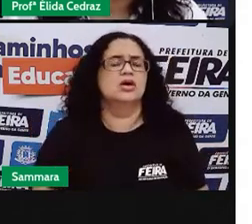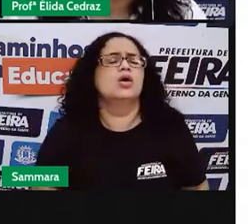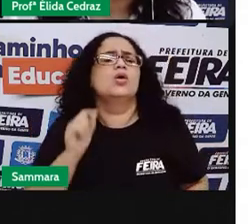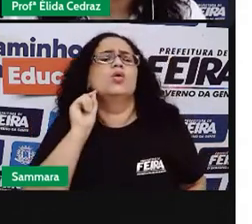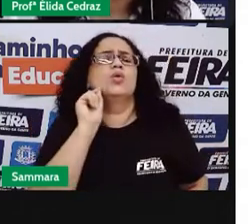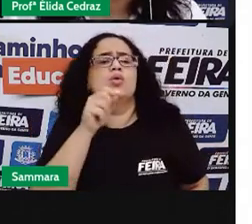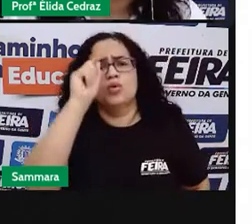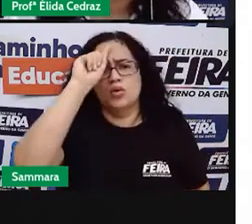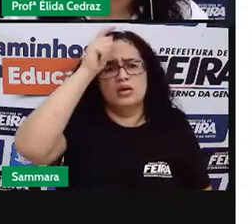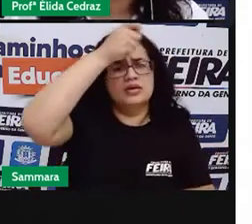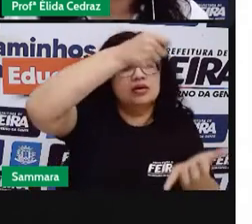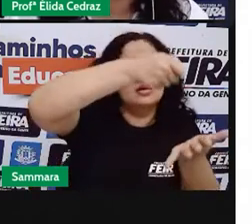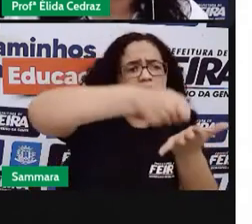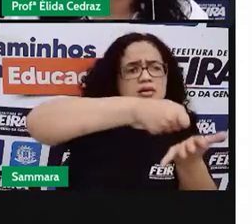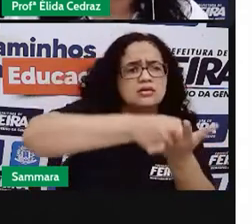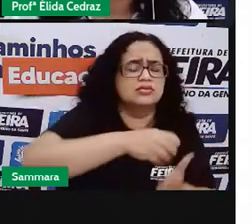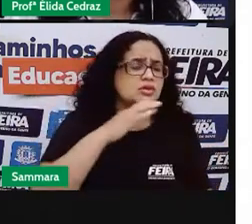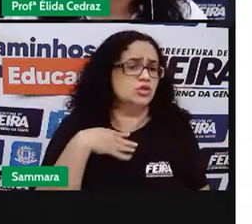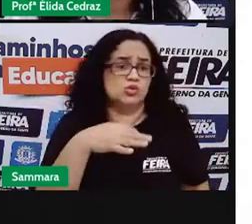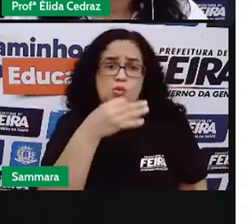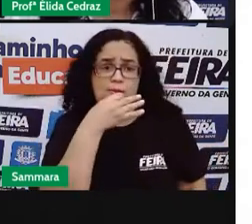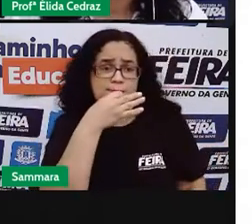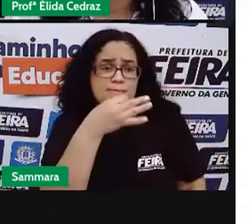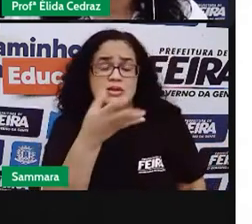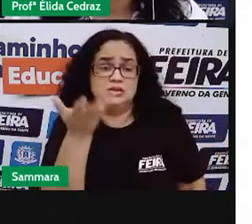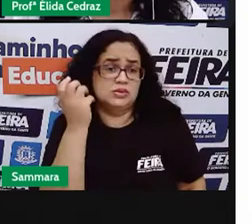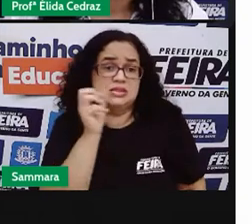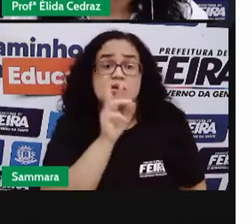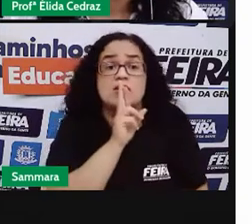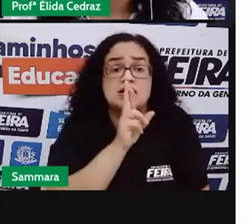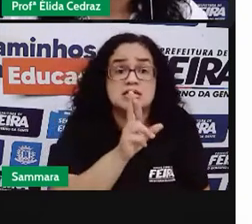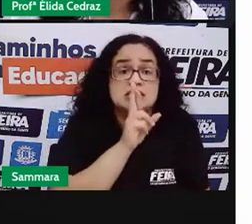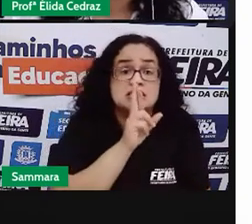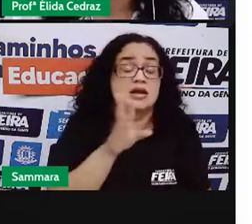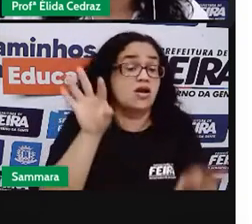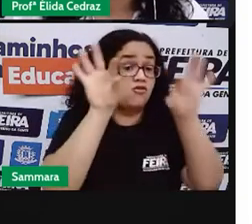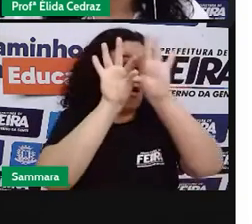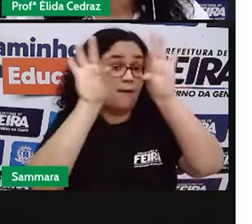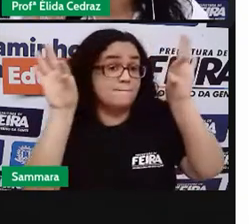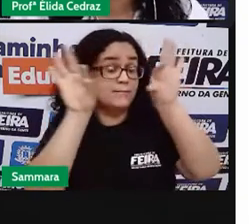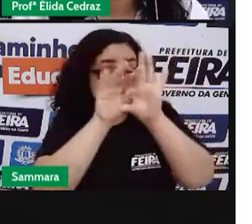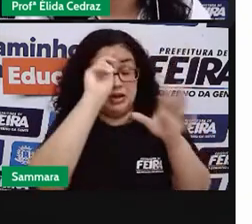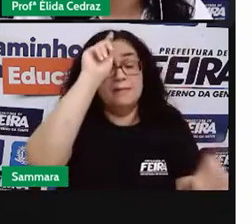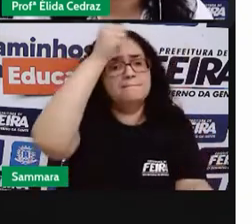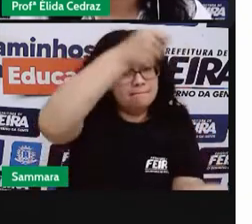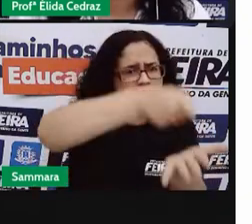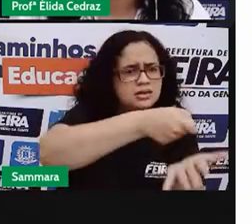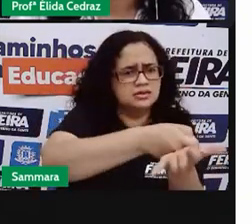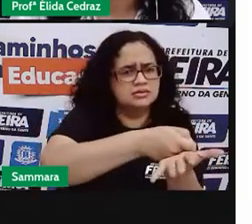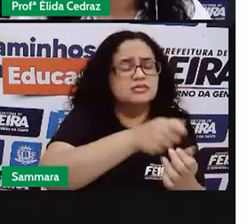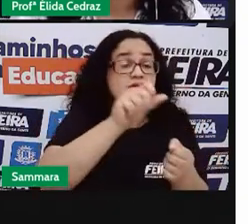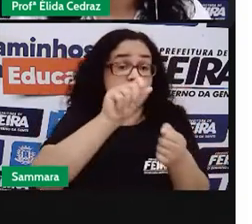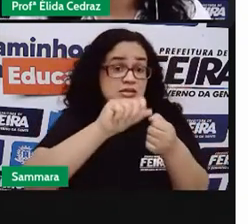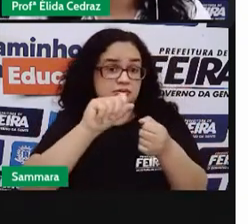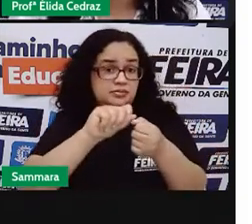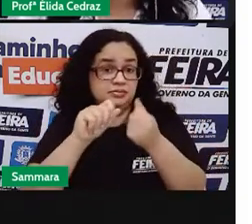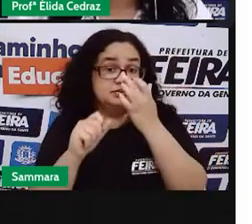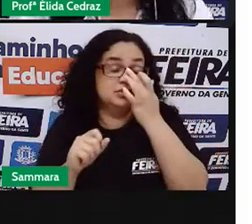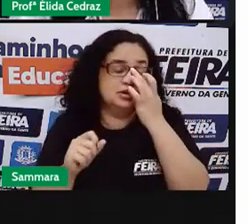Imperativo, ela não pede a sua opinião, ela não quer a sua resposta. A frase imperativa manda você fazer alguma coisa.